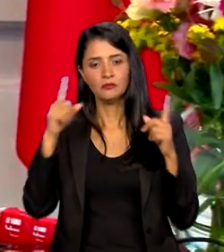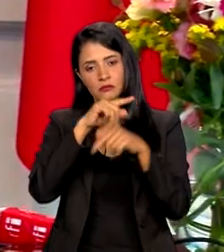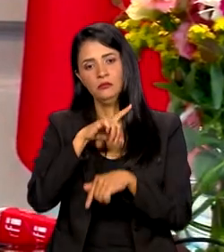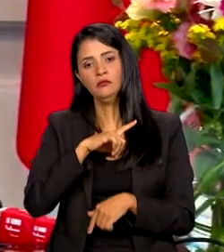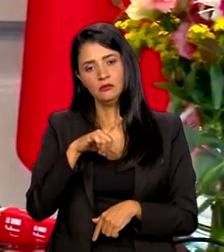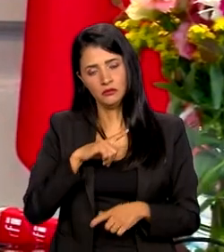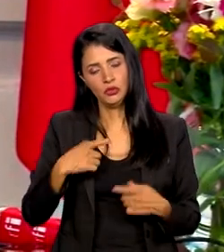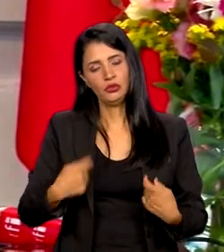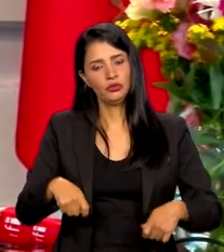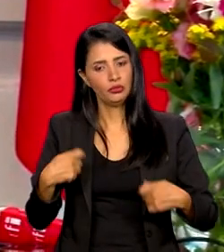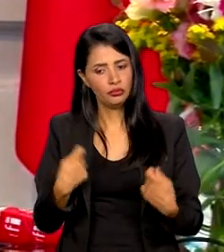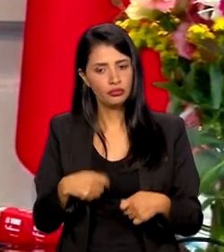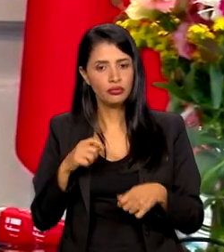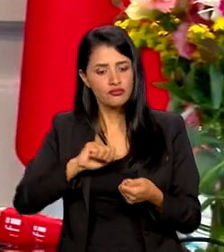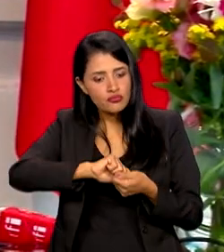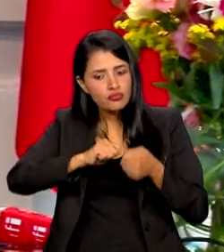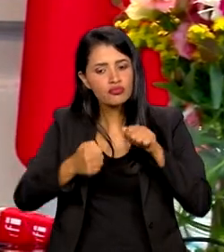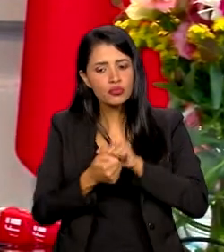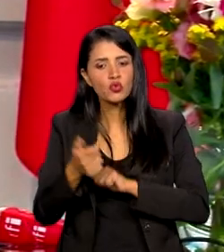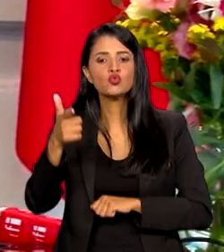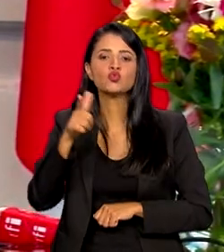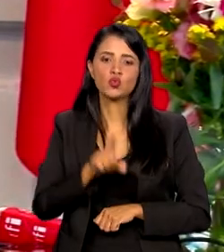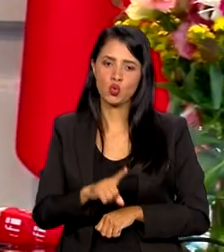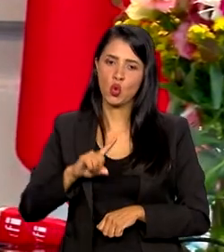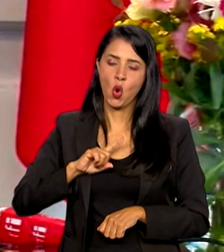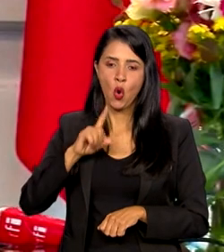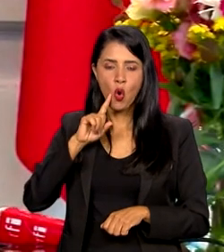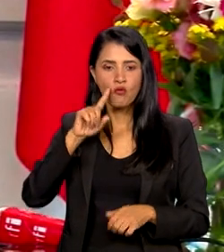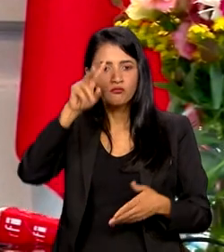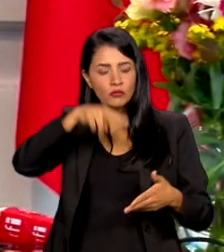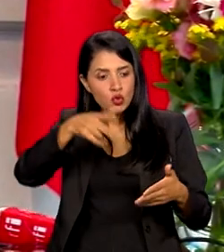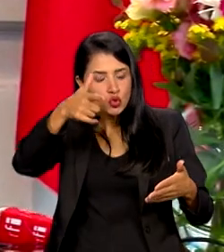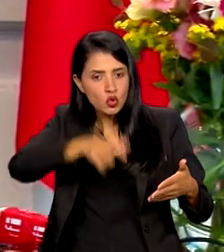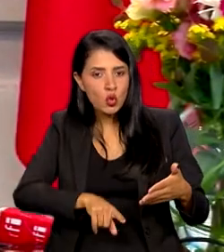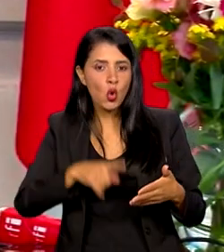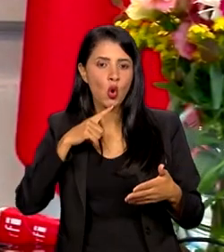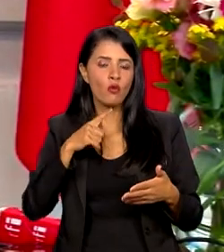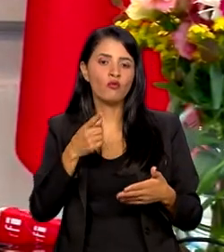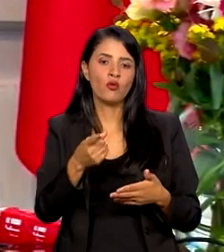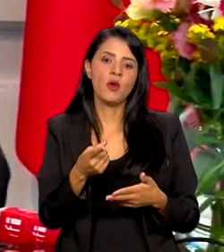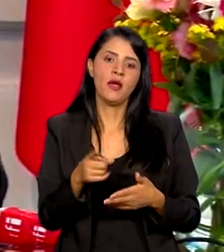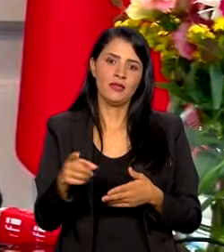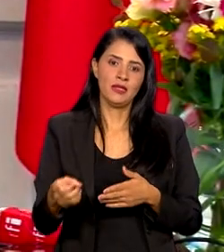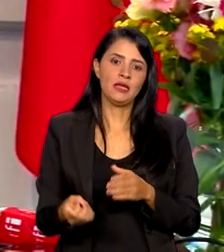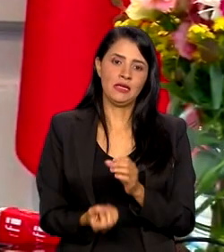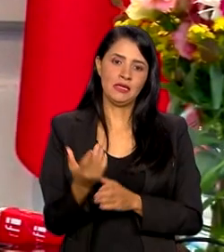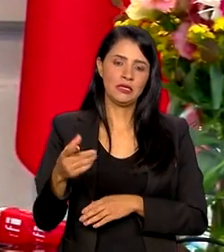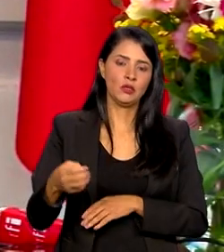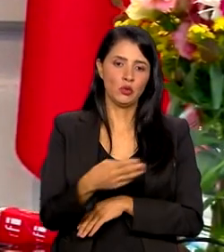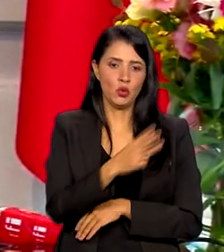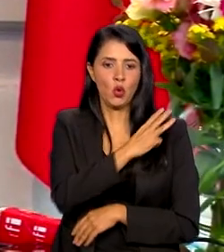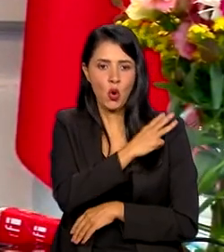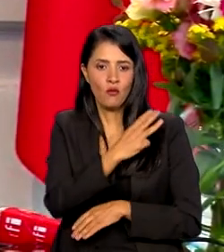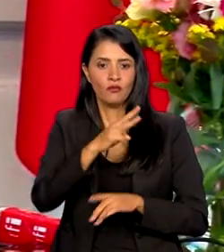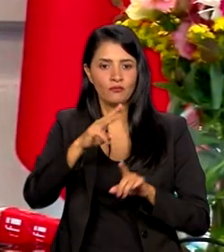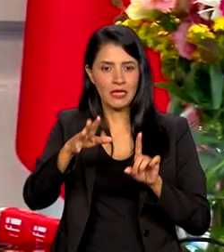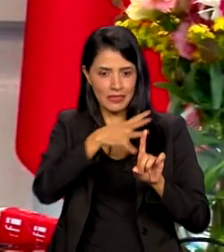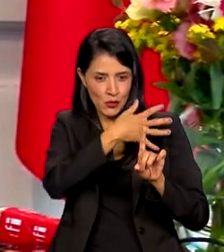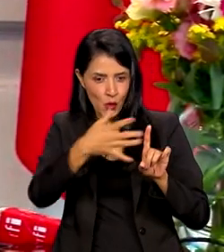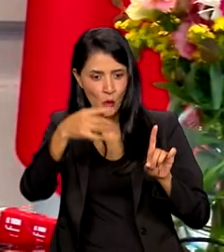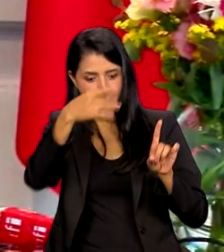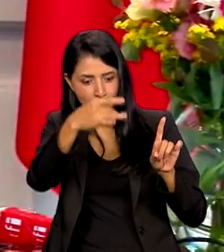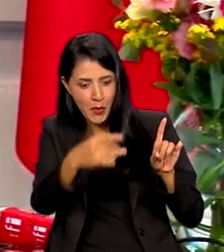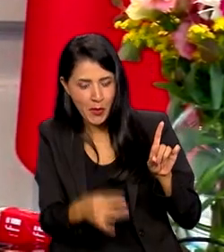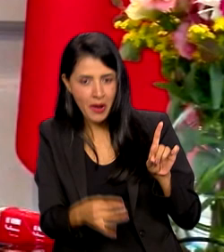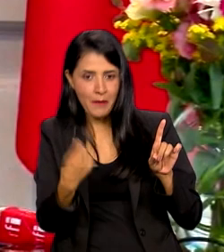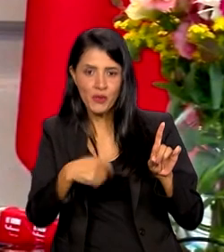necessidade de readequação e revisão da implementação, não só do cronograma de implementação, porque a gente pode prejudicar